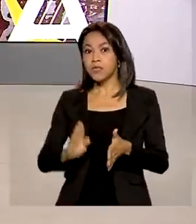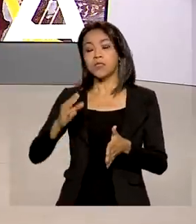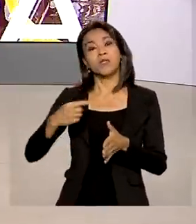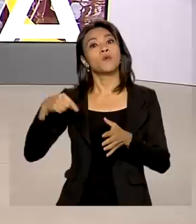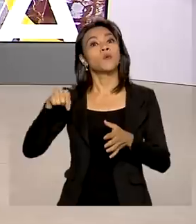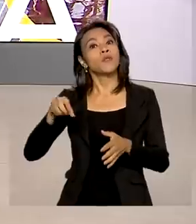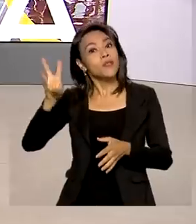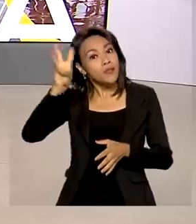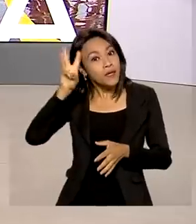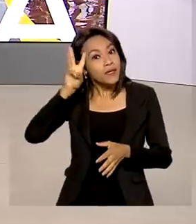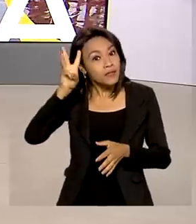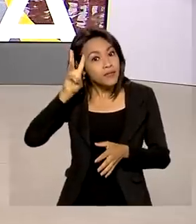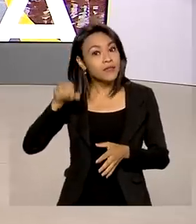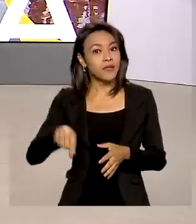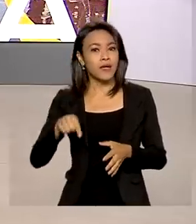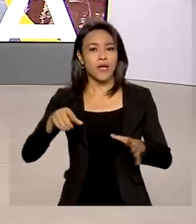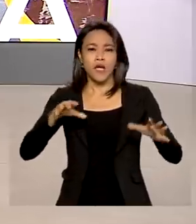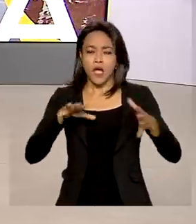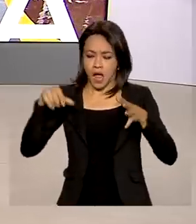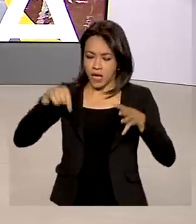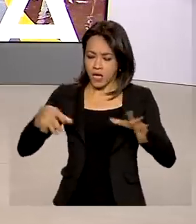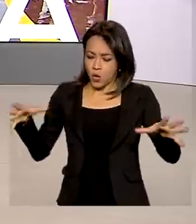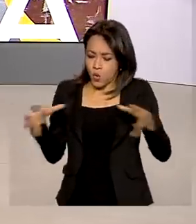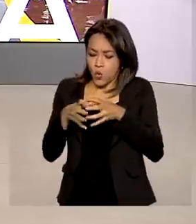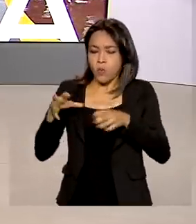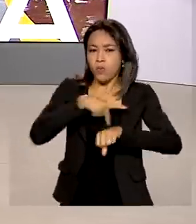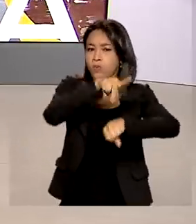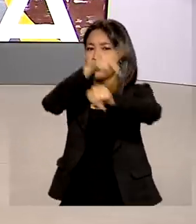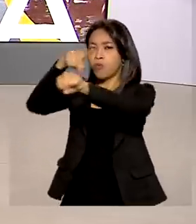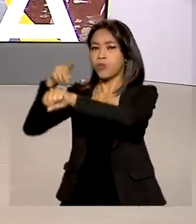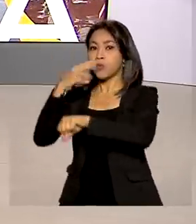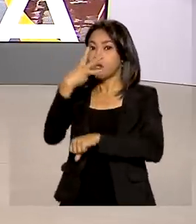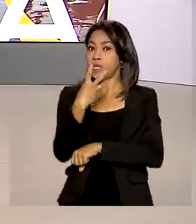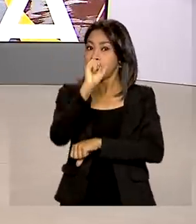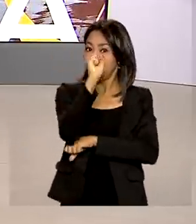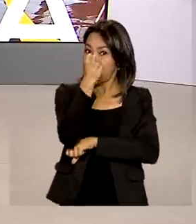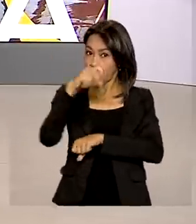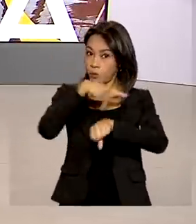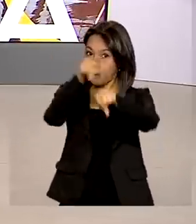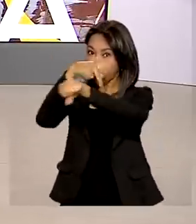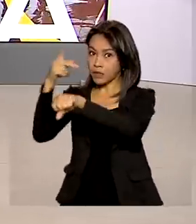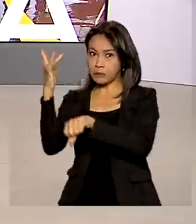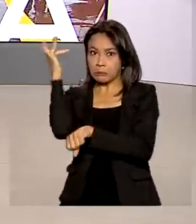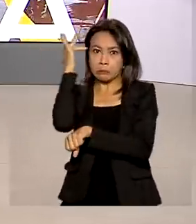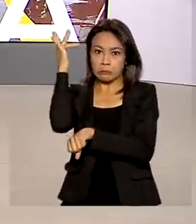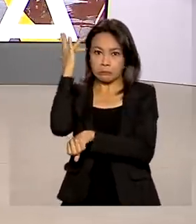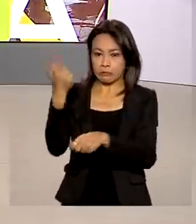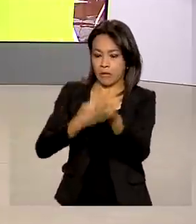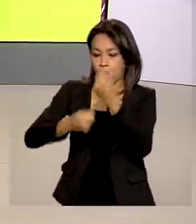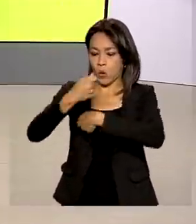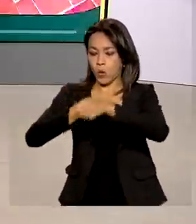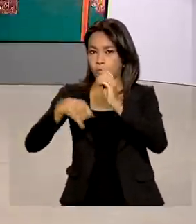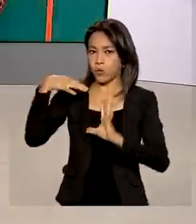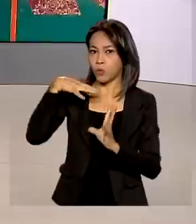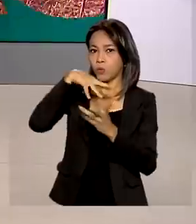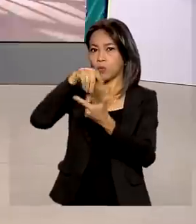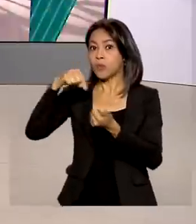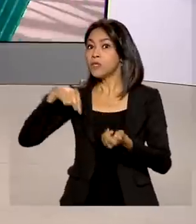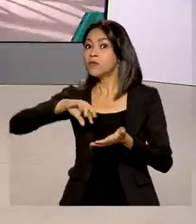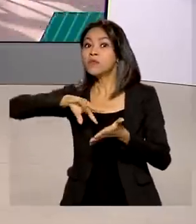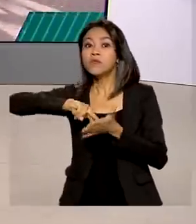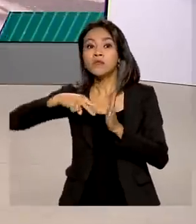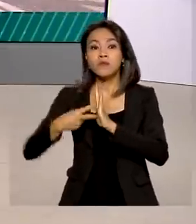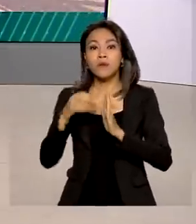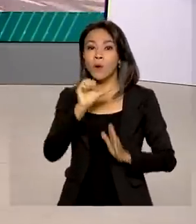A OCDE reúne as 38 economias mais avançadas do mundo e que representam 80%